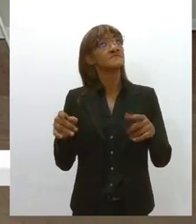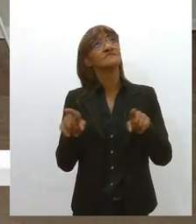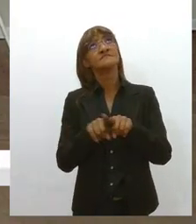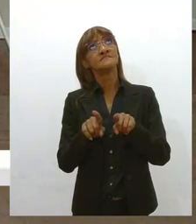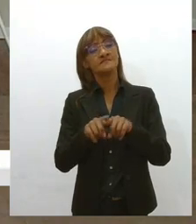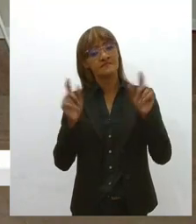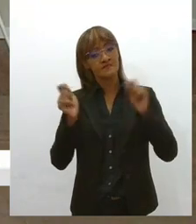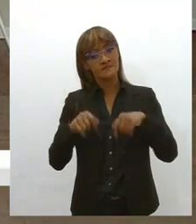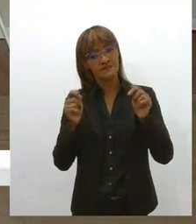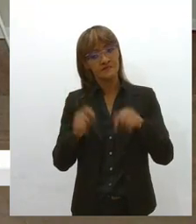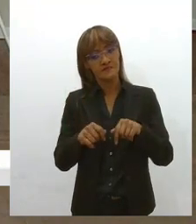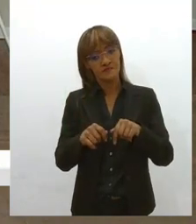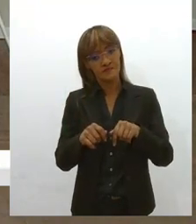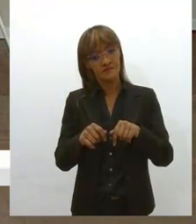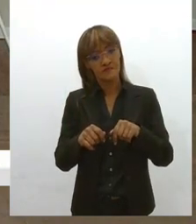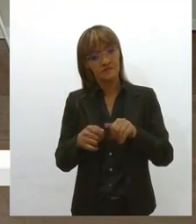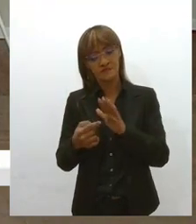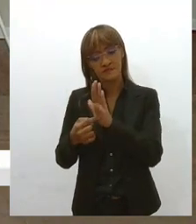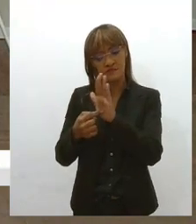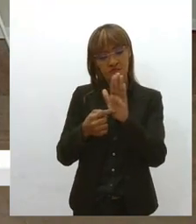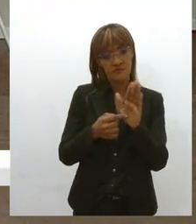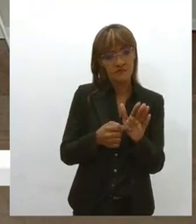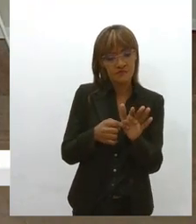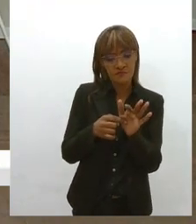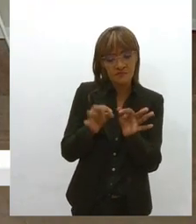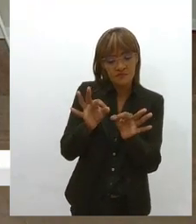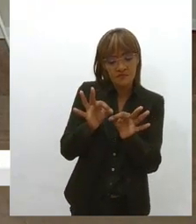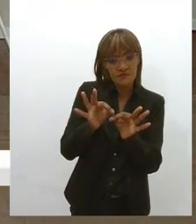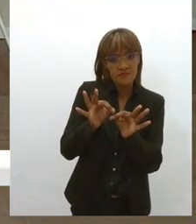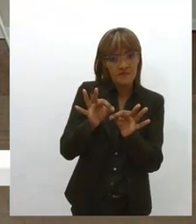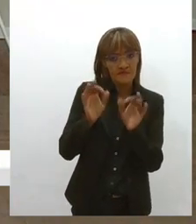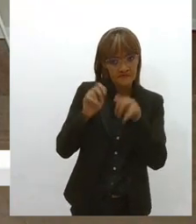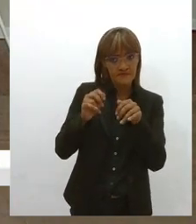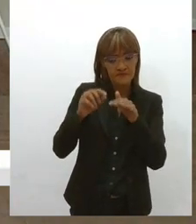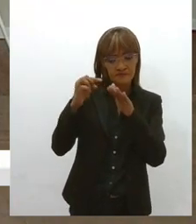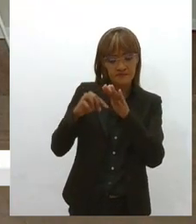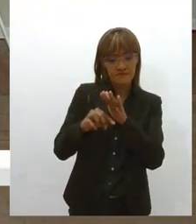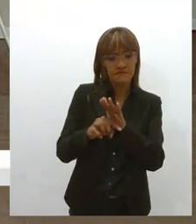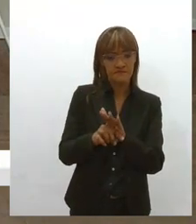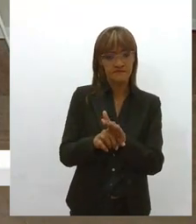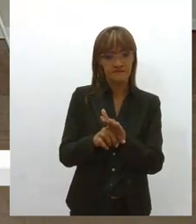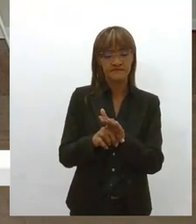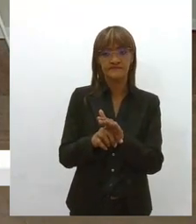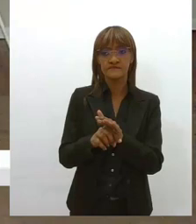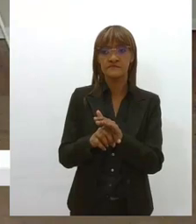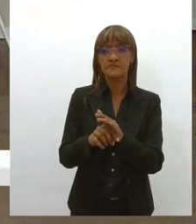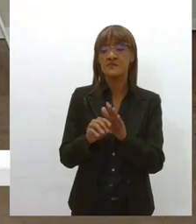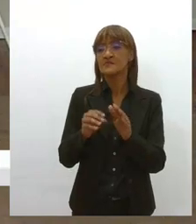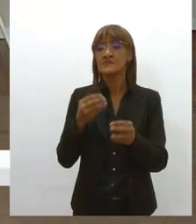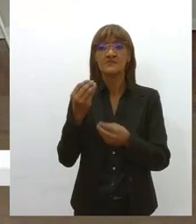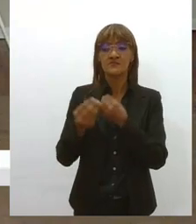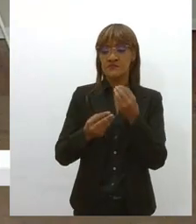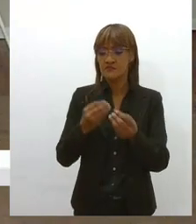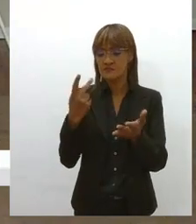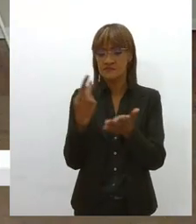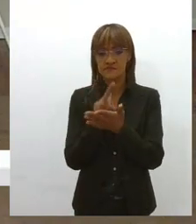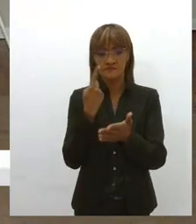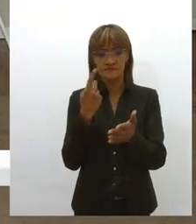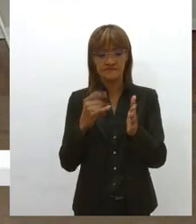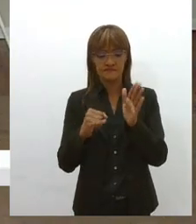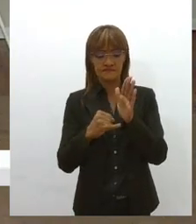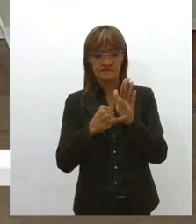alongar um pouquinho mais o fio e falar para a gente, né, quando acontece uma contratação, digamos, por